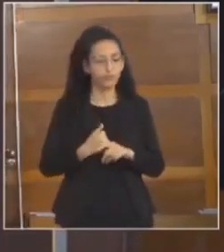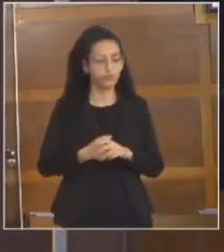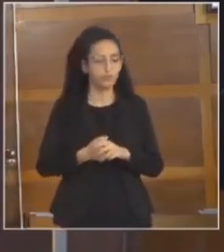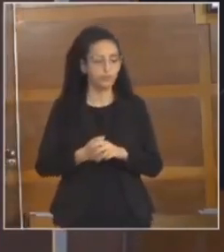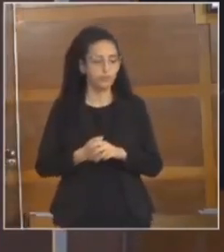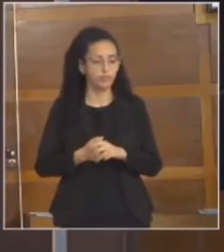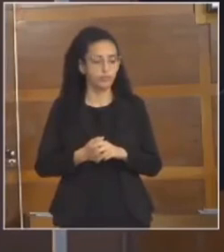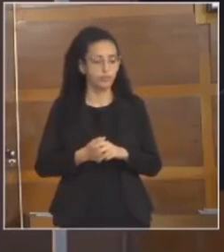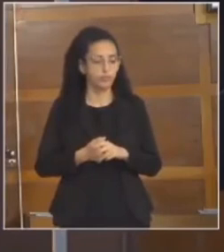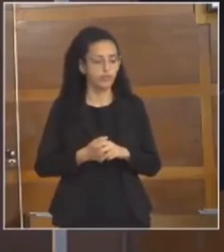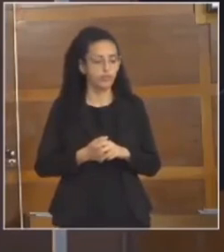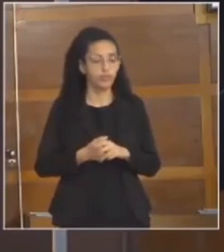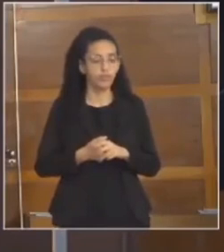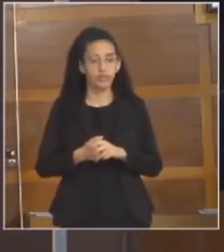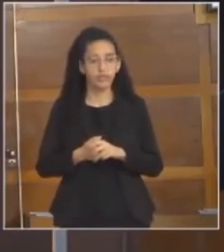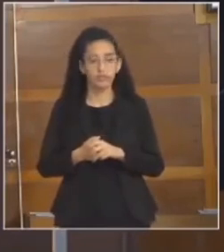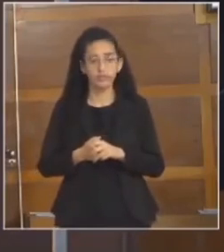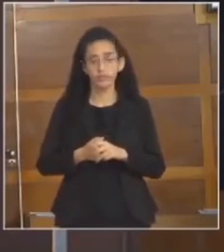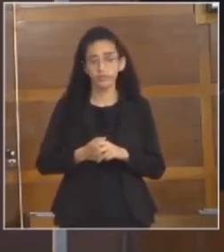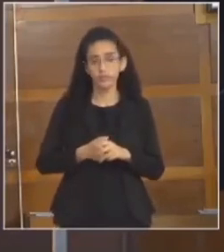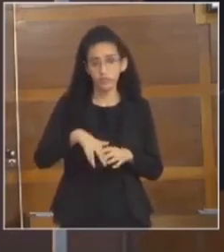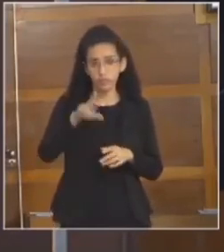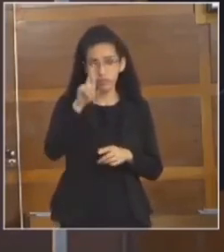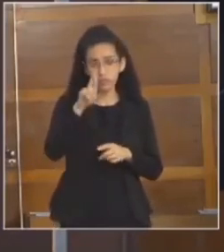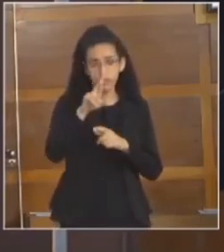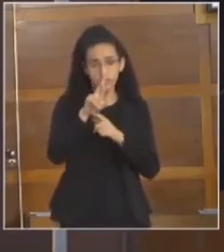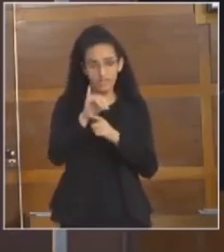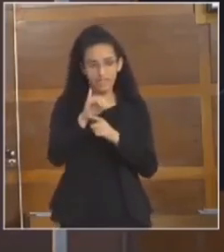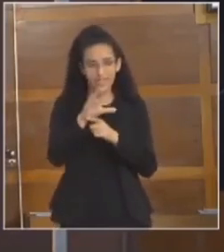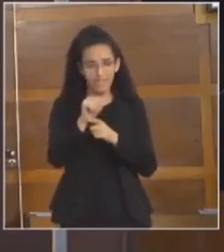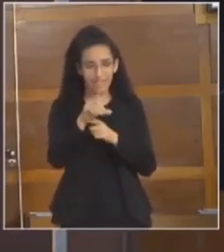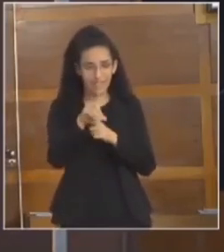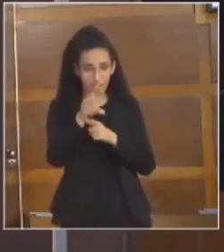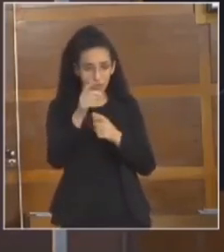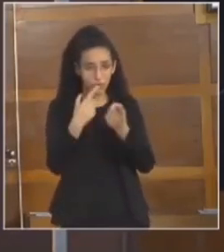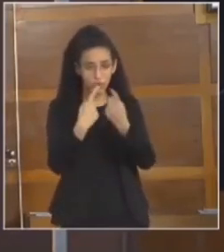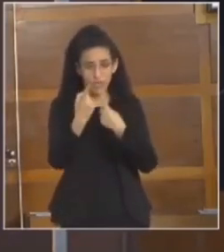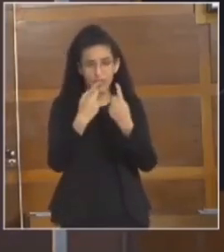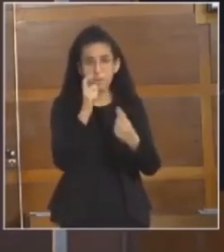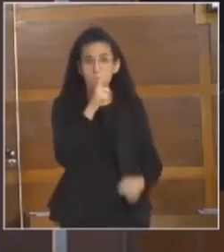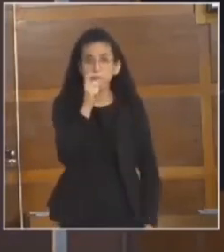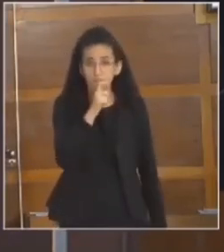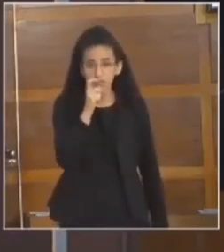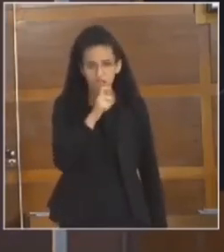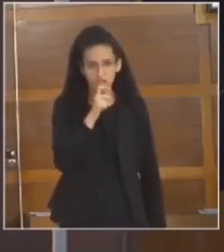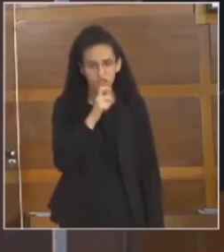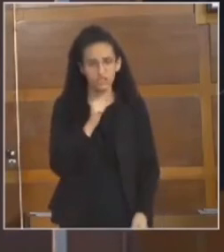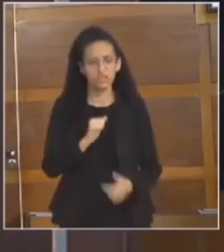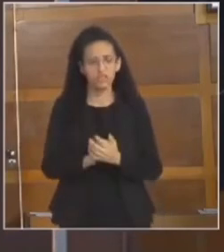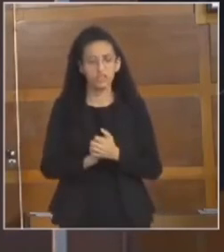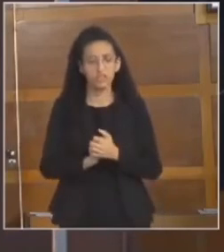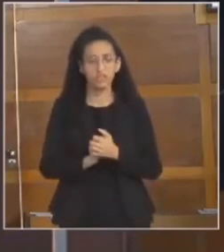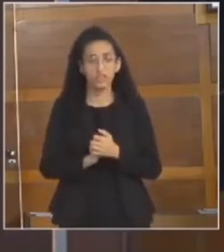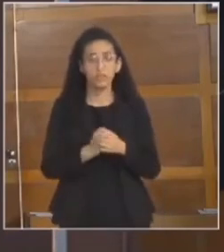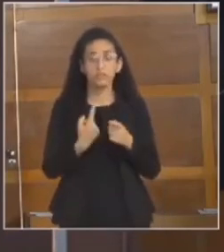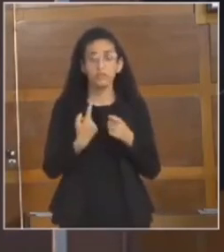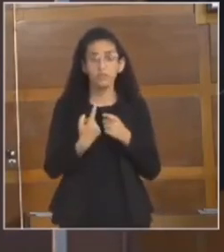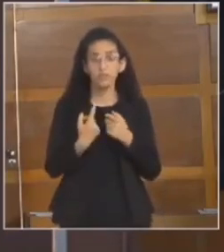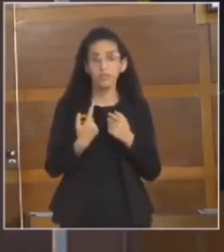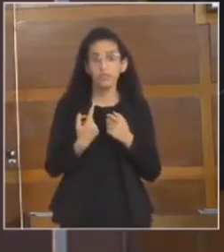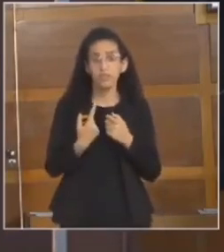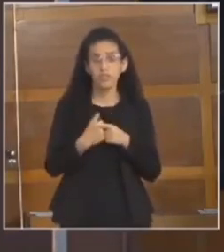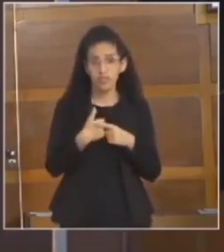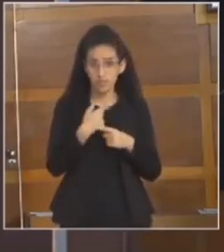afirmar que o superintendente de trânsito, o senhor Ricardo, é um mentiroso. Sim, um mentiroso.